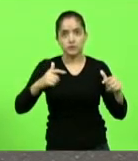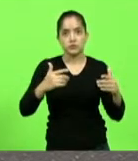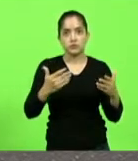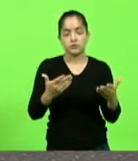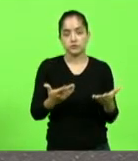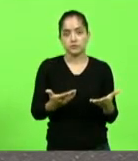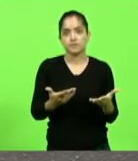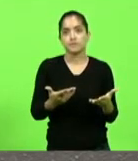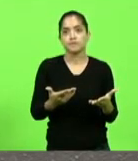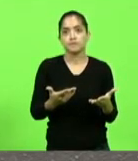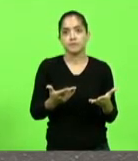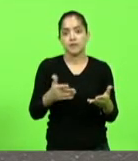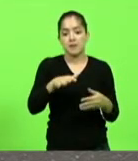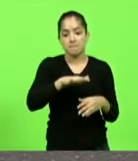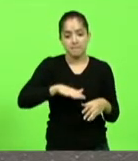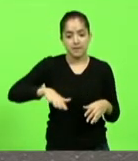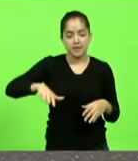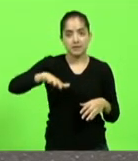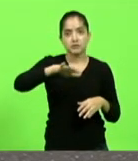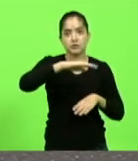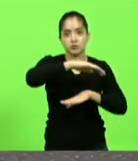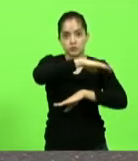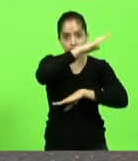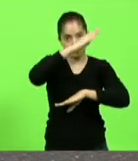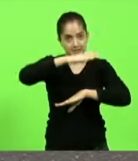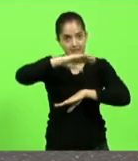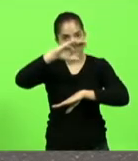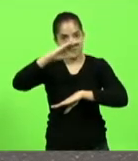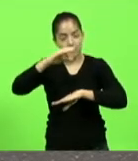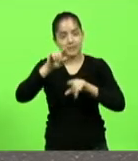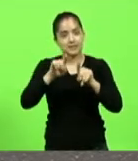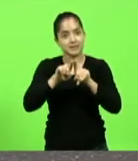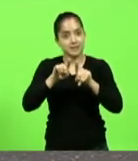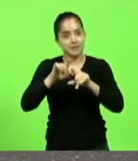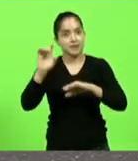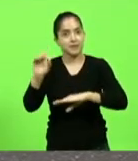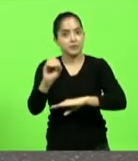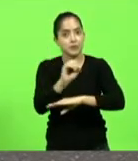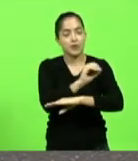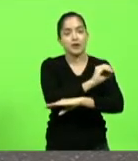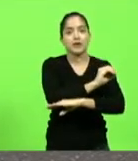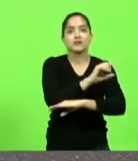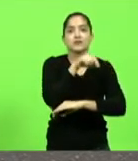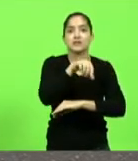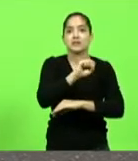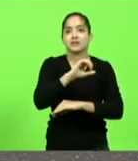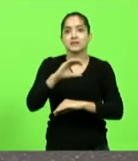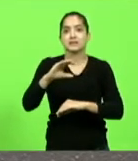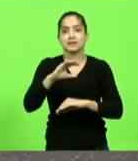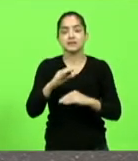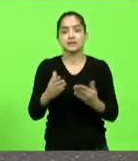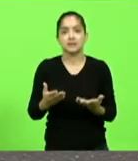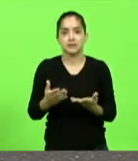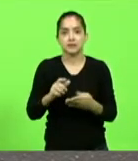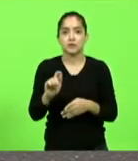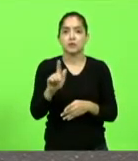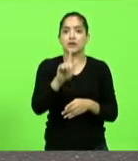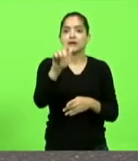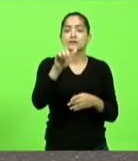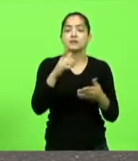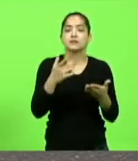para a região serrana se estenda para o oeste de Santa Catarina o gás natural